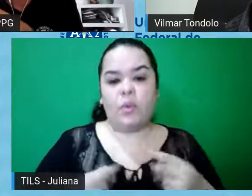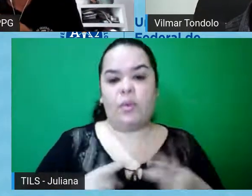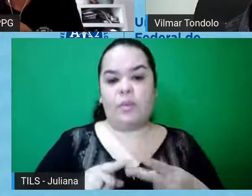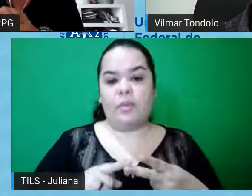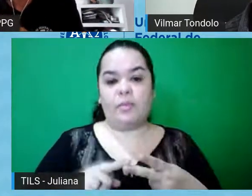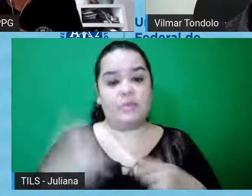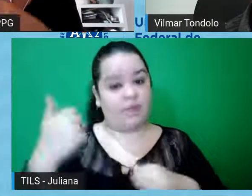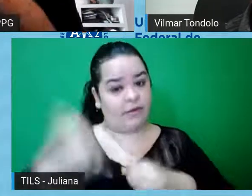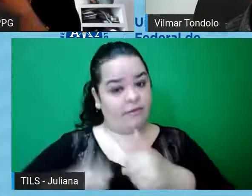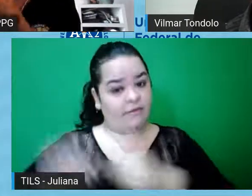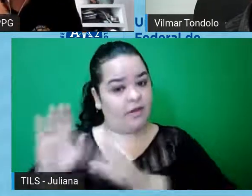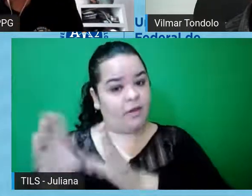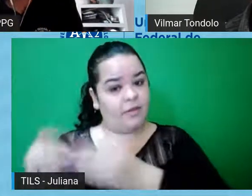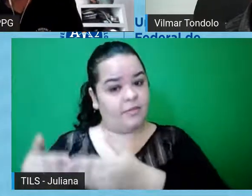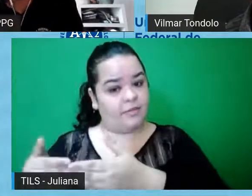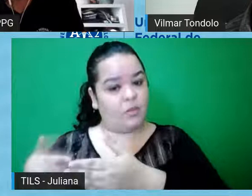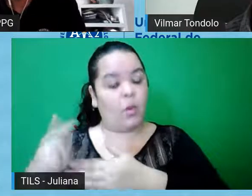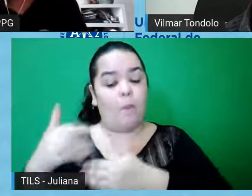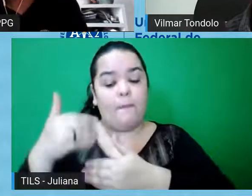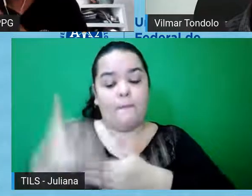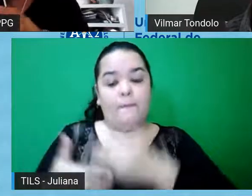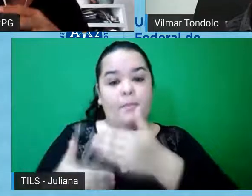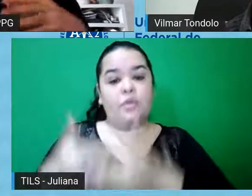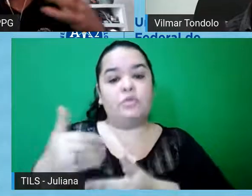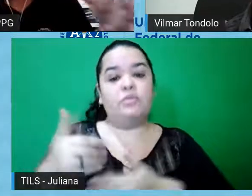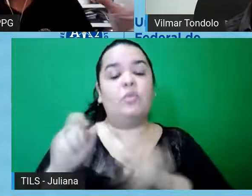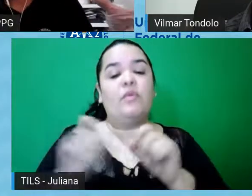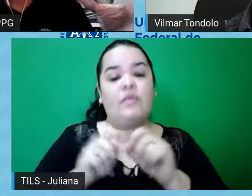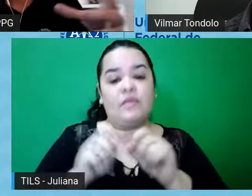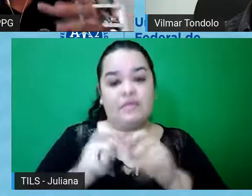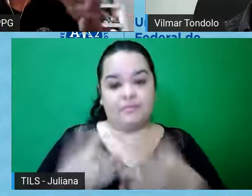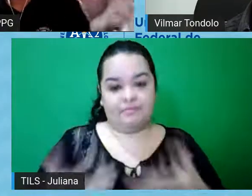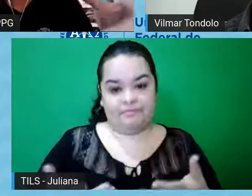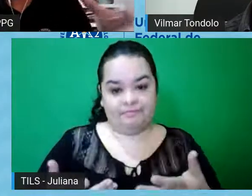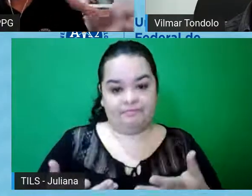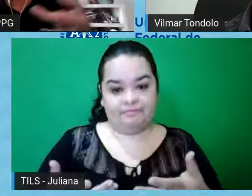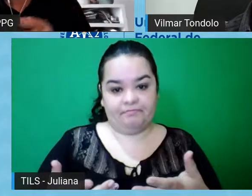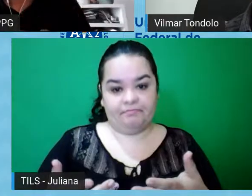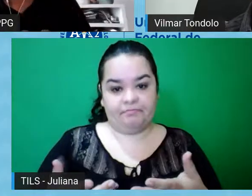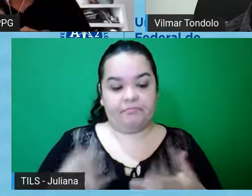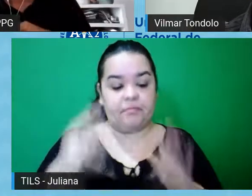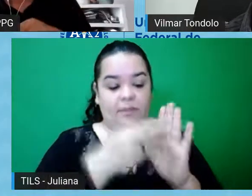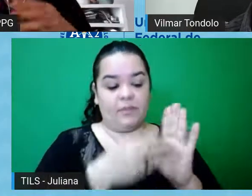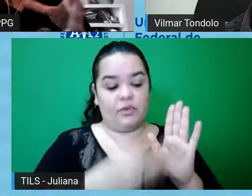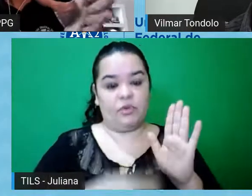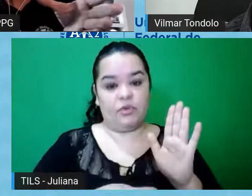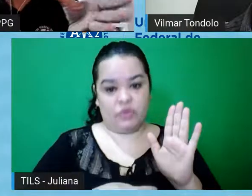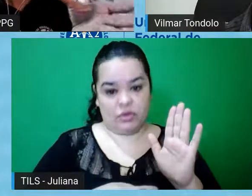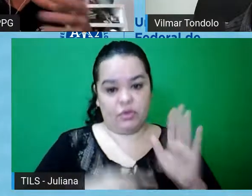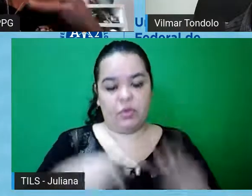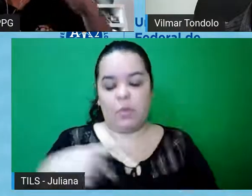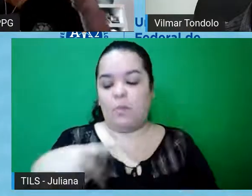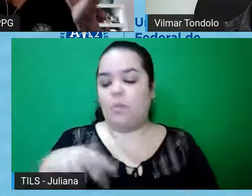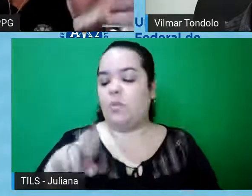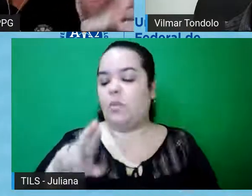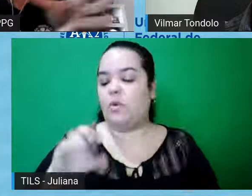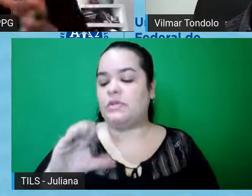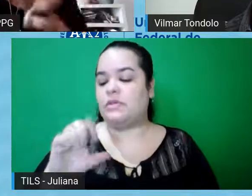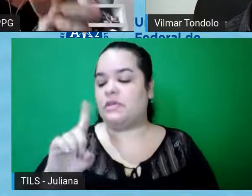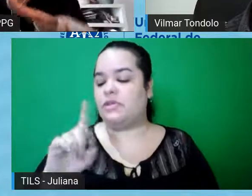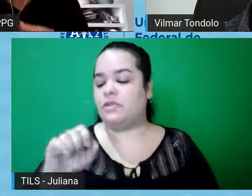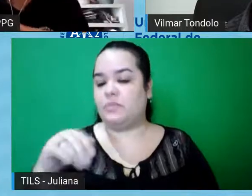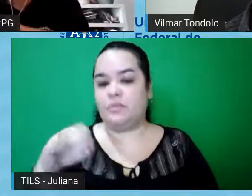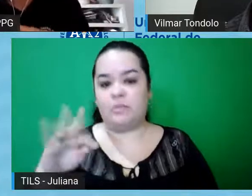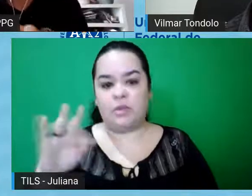avaliado pelo comitê, ou quais os procedimentos que vão ser feitos, né, na metodologia da pesquisa, se todos os procedimentos, se toda a